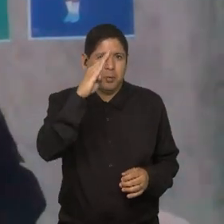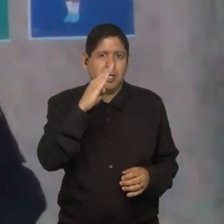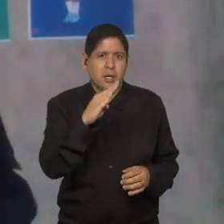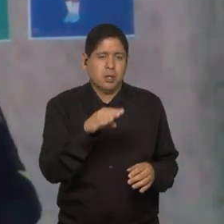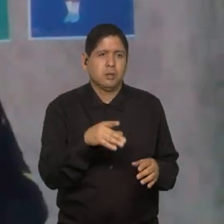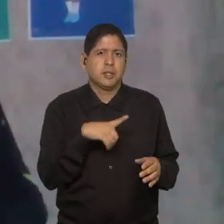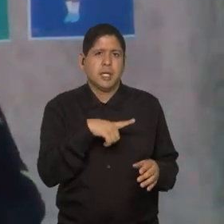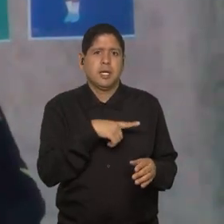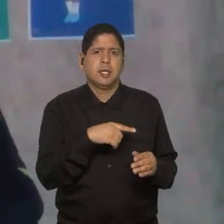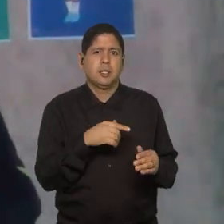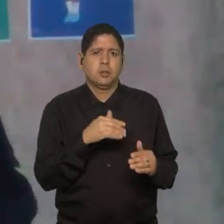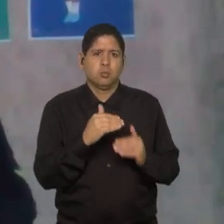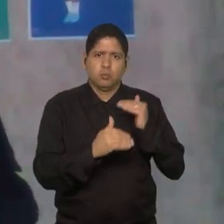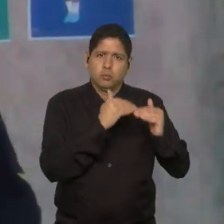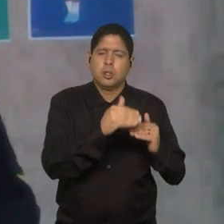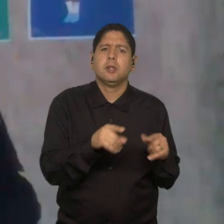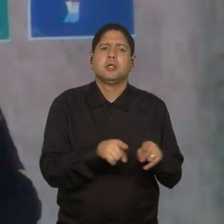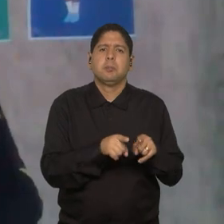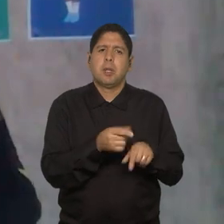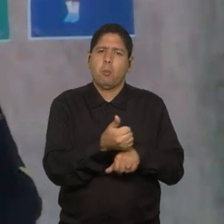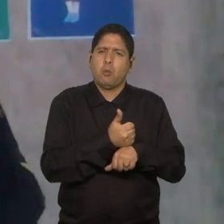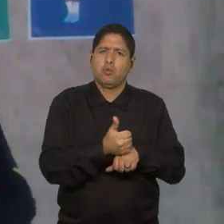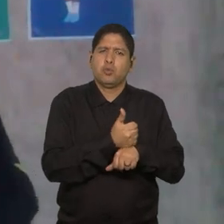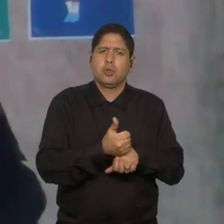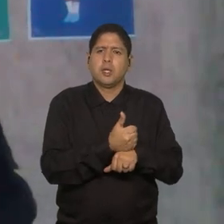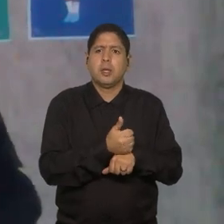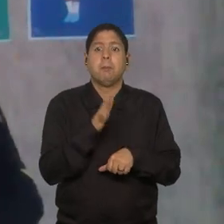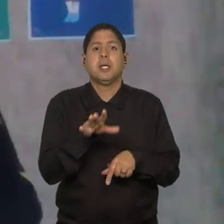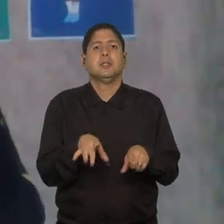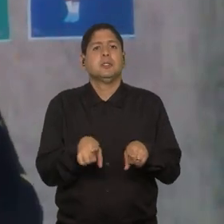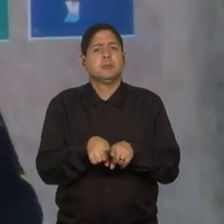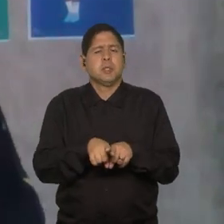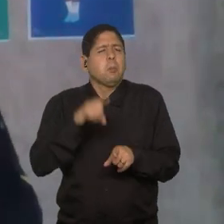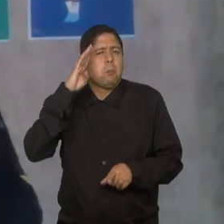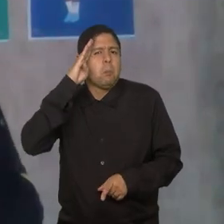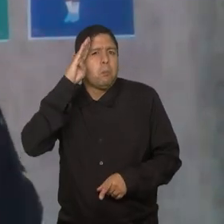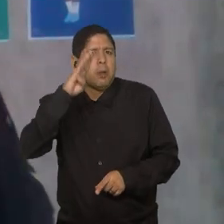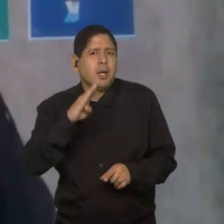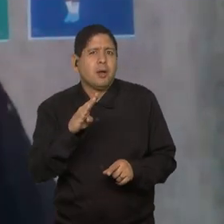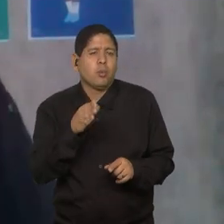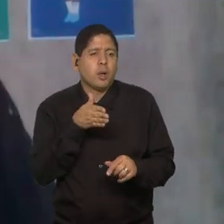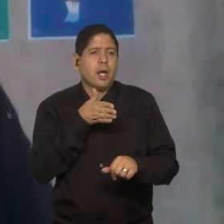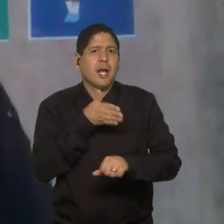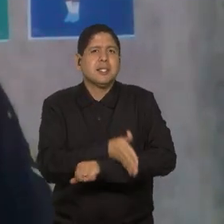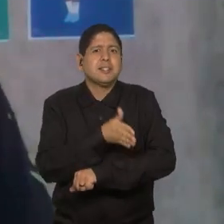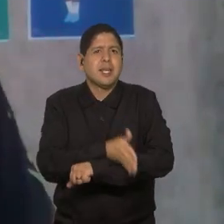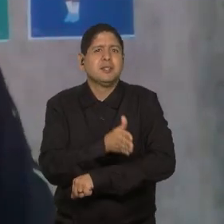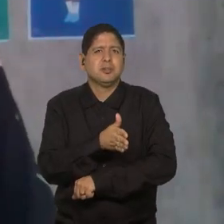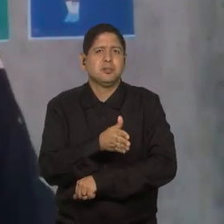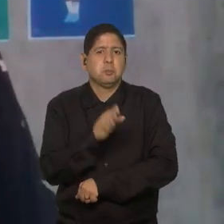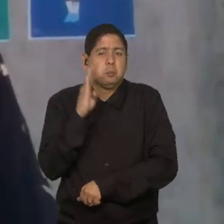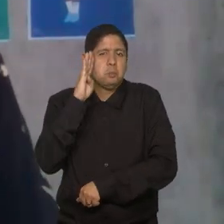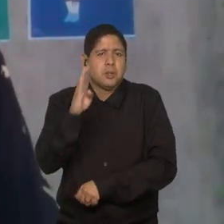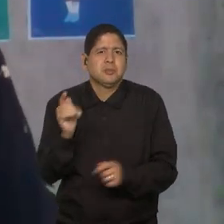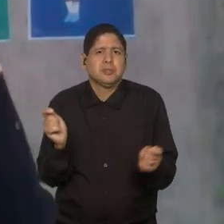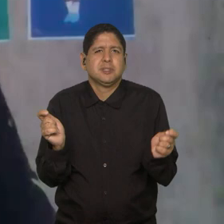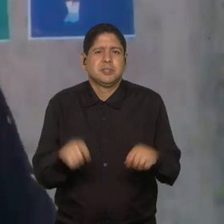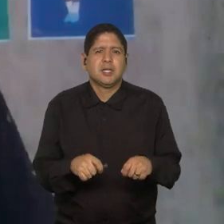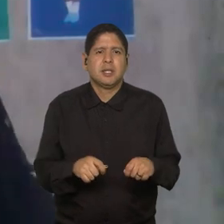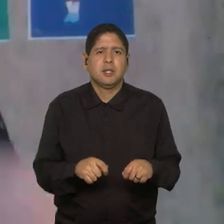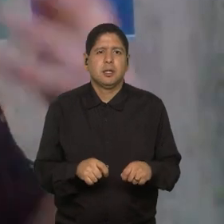formação quanto no profissional, mas principalmente falando aí desse acesso, né, da possibilidade de